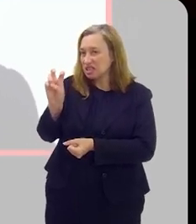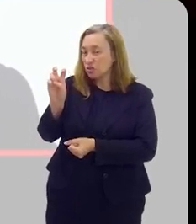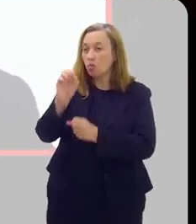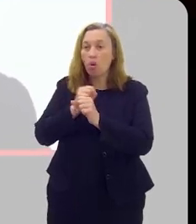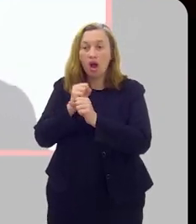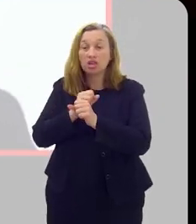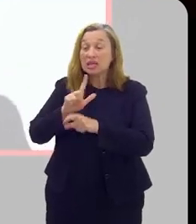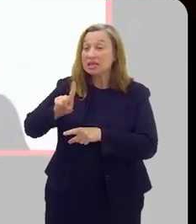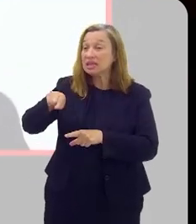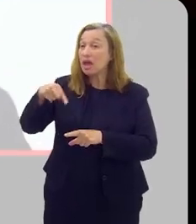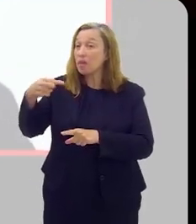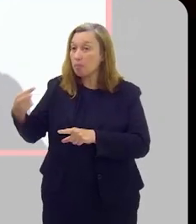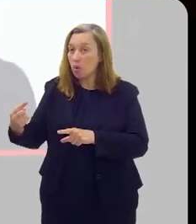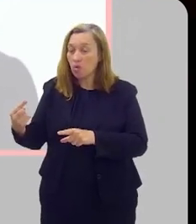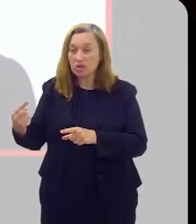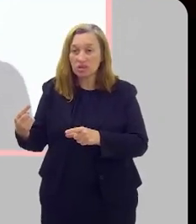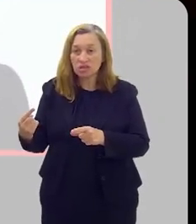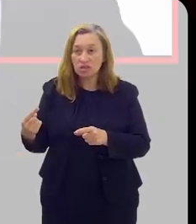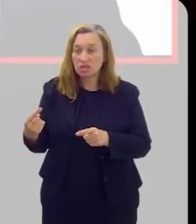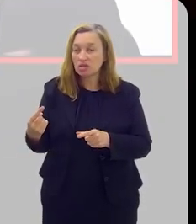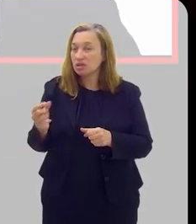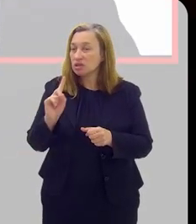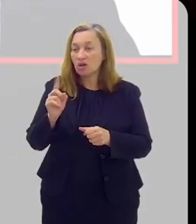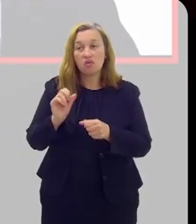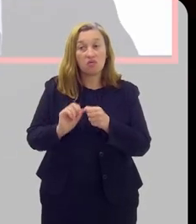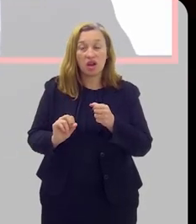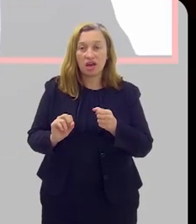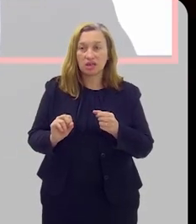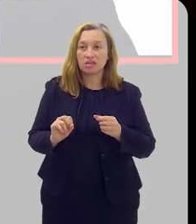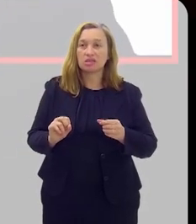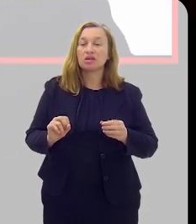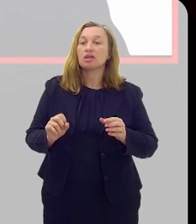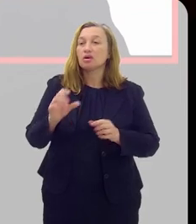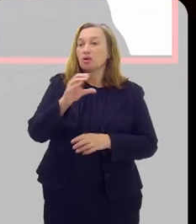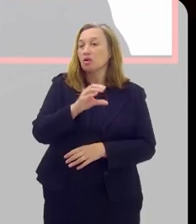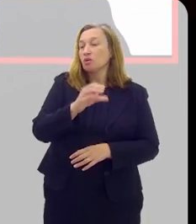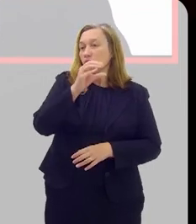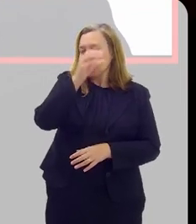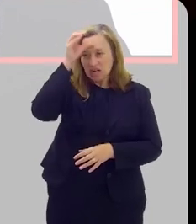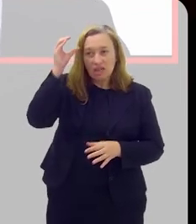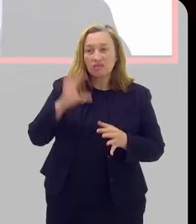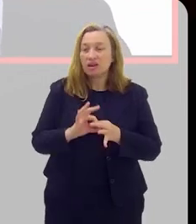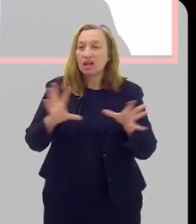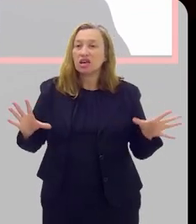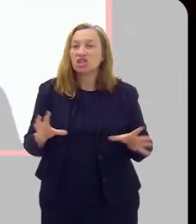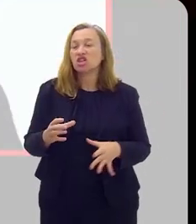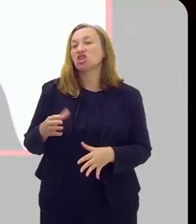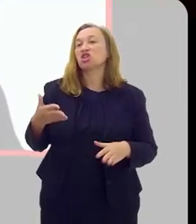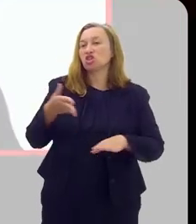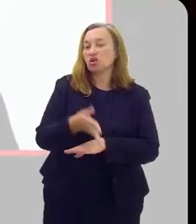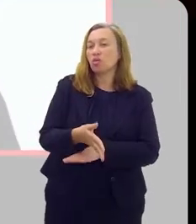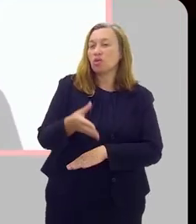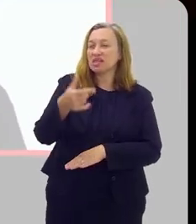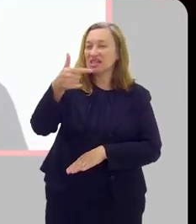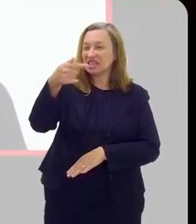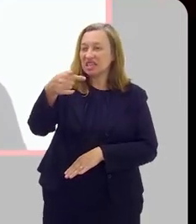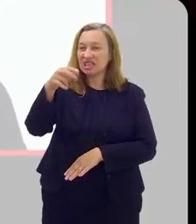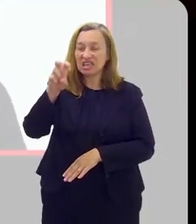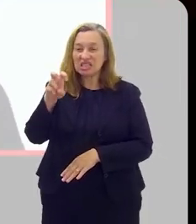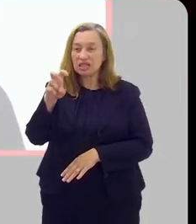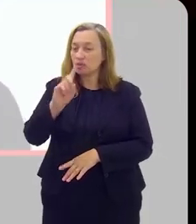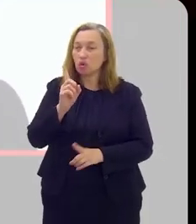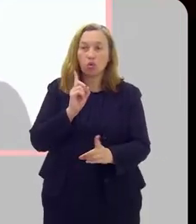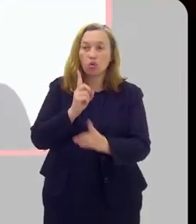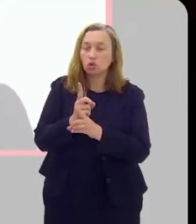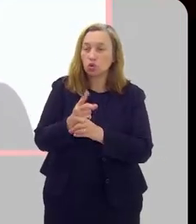anos. Depois, não precisa mais fazer, o paciente fica livre, porque foi como você falou, que se chegou aos 75, não descobriu o tumor,